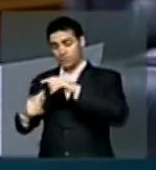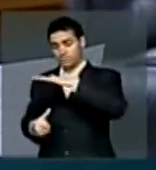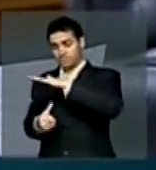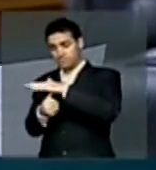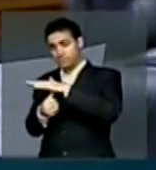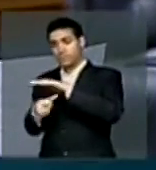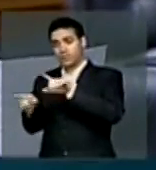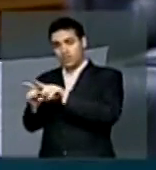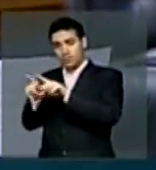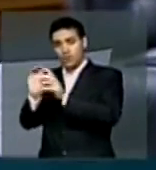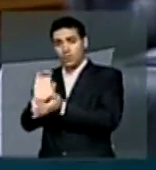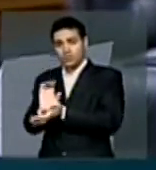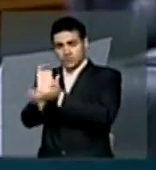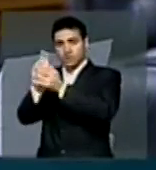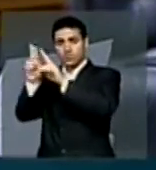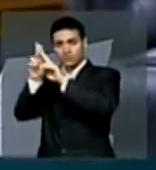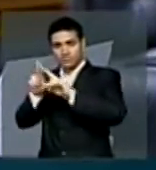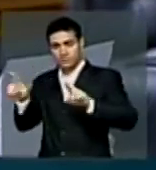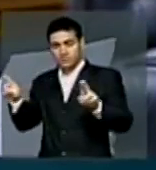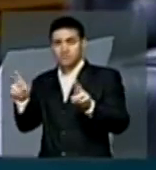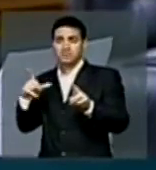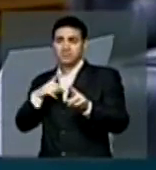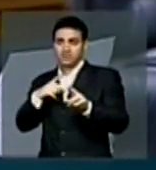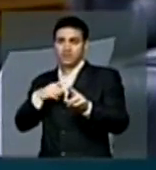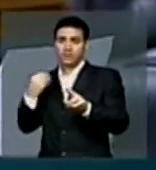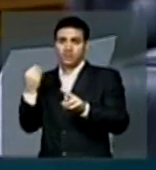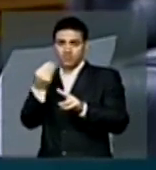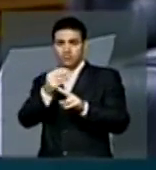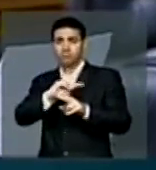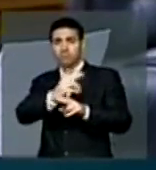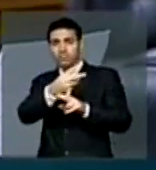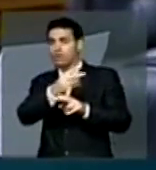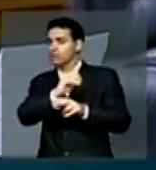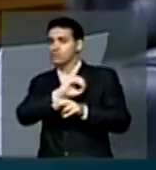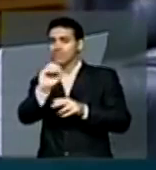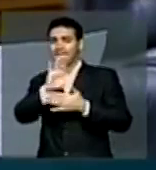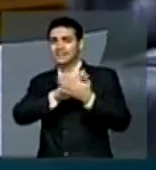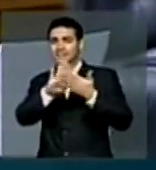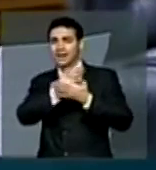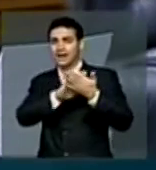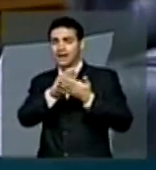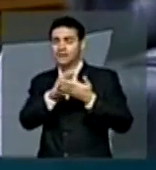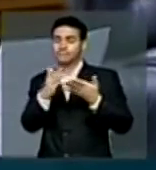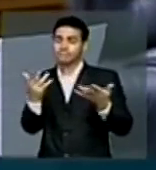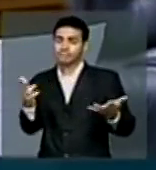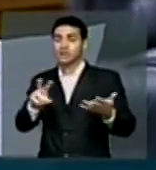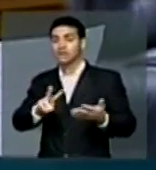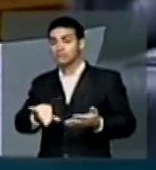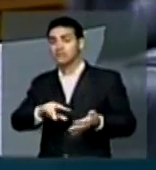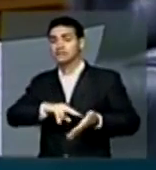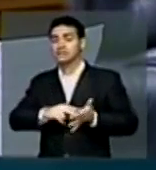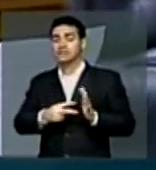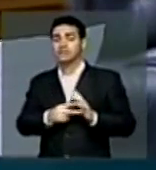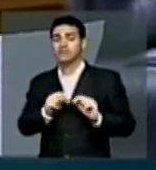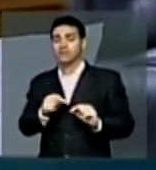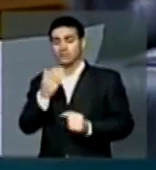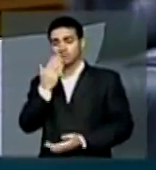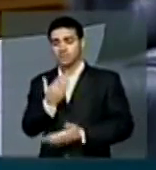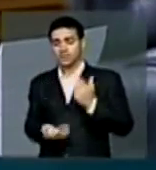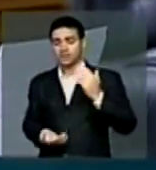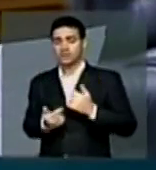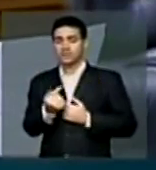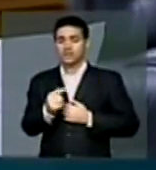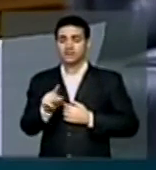Conselho das Universidades, ofereceu reajuste zero para as categorias o que vai representar de cara a perda de